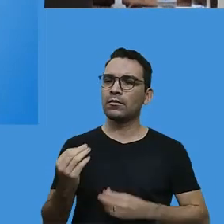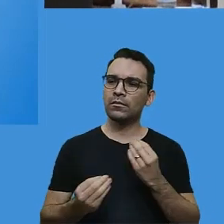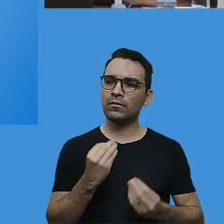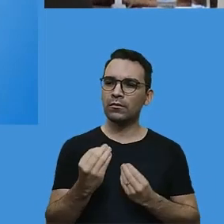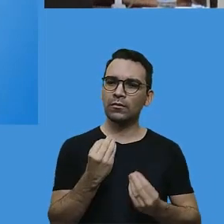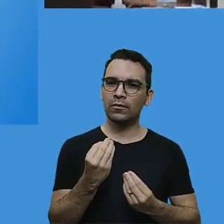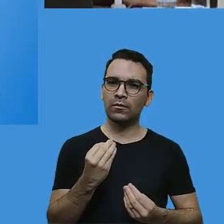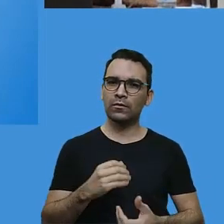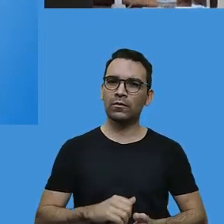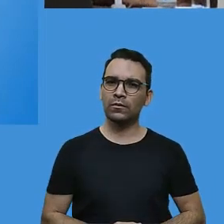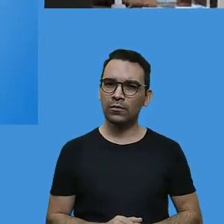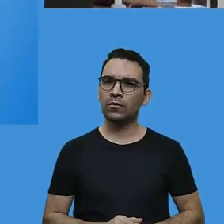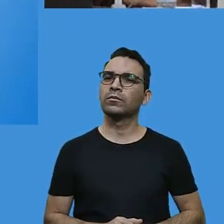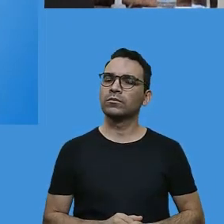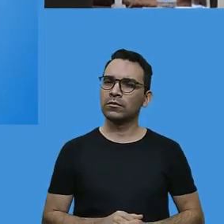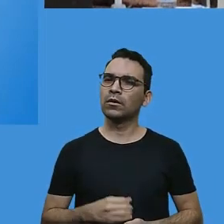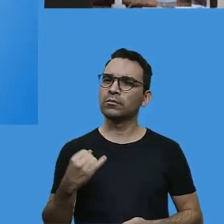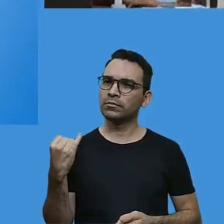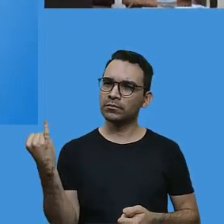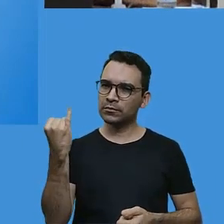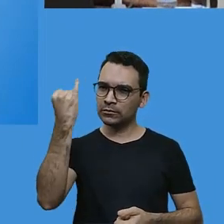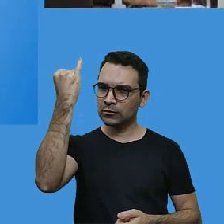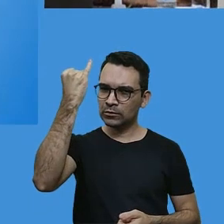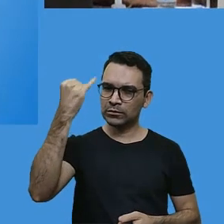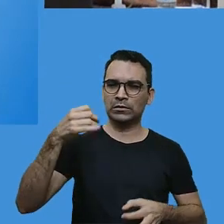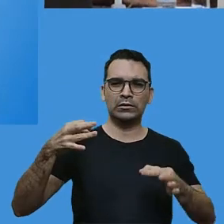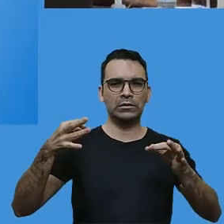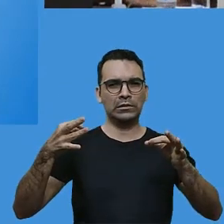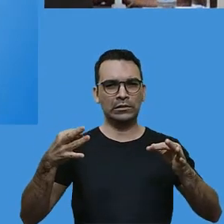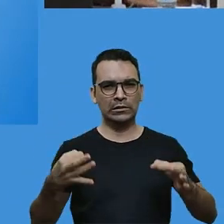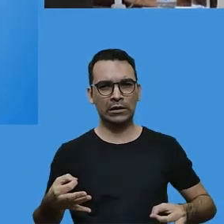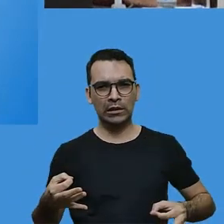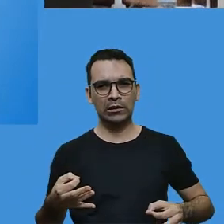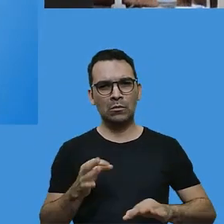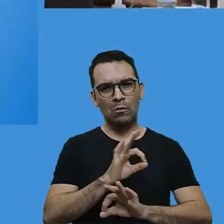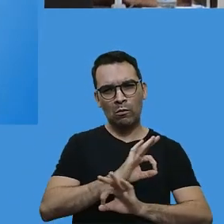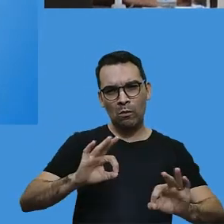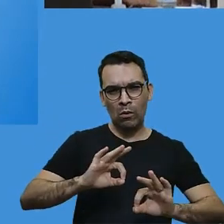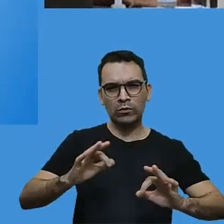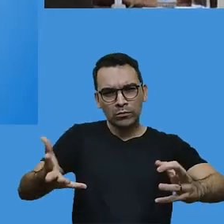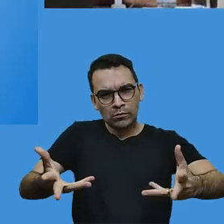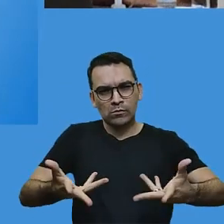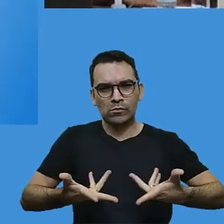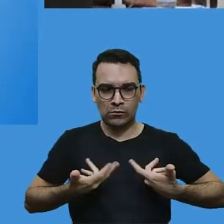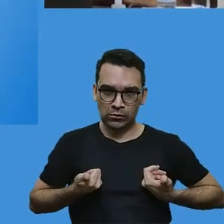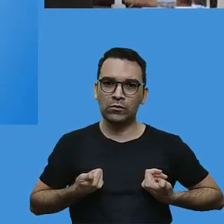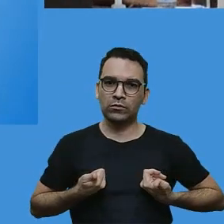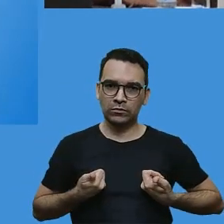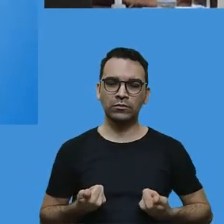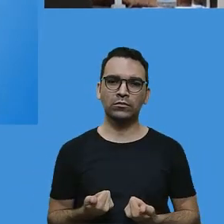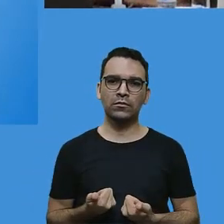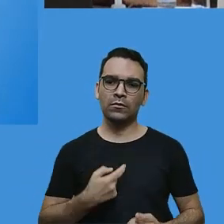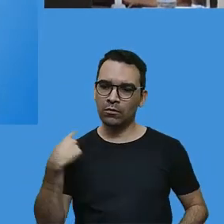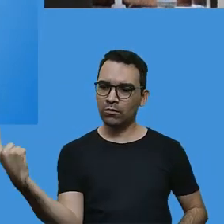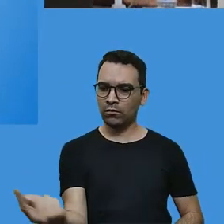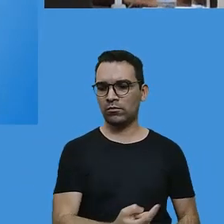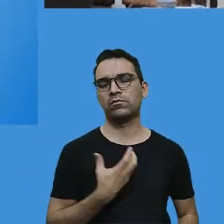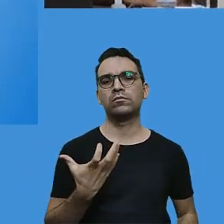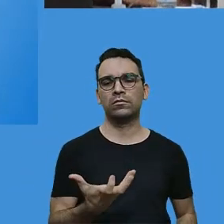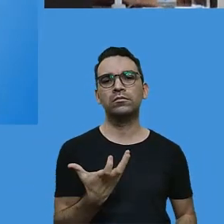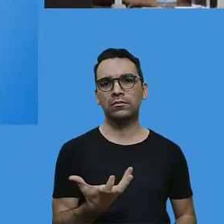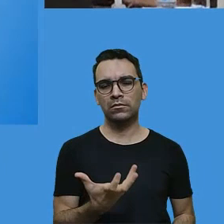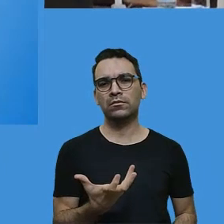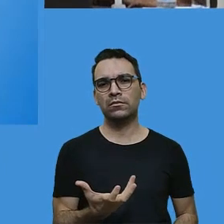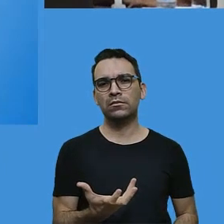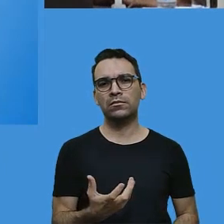educativo com qualidade, com bons desempenhos, com bons resultados, como todos nós queremos, merece